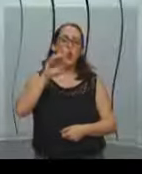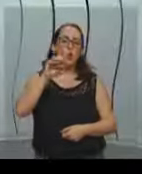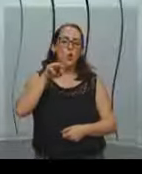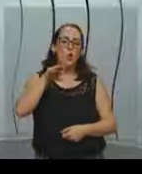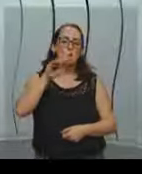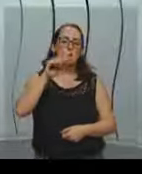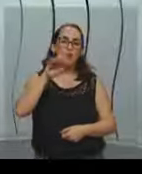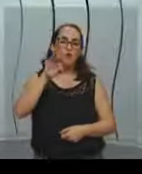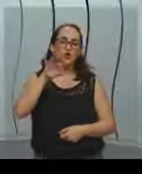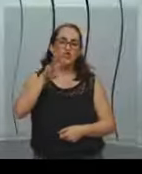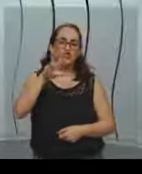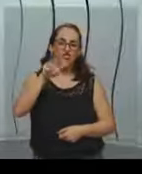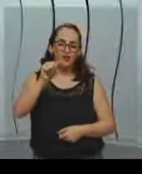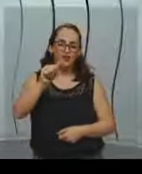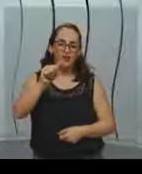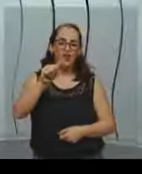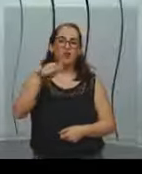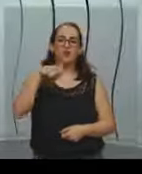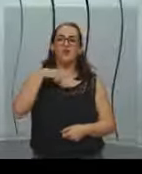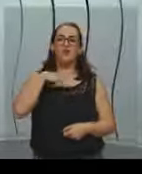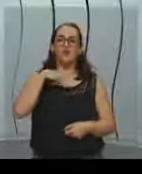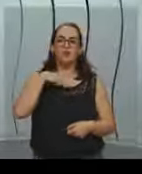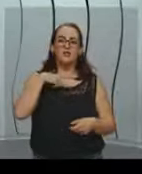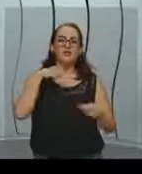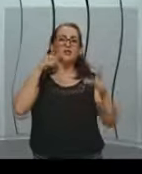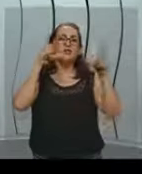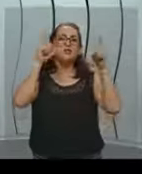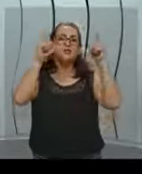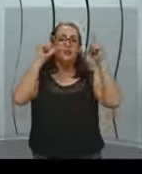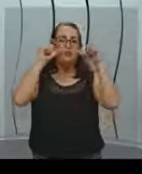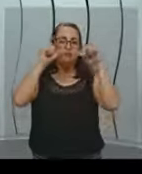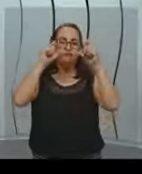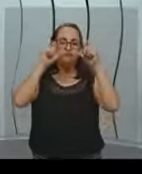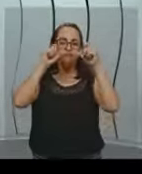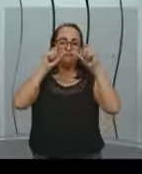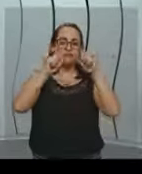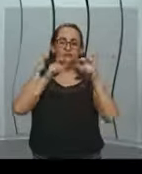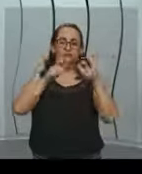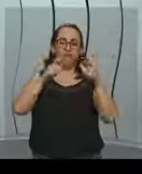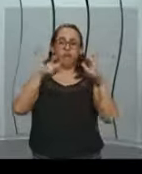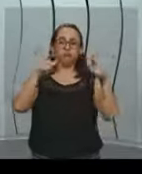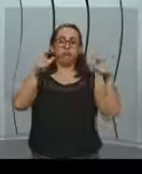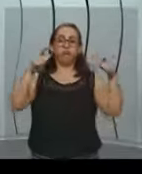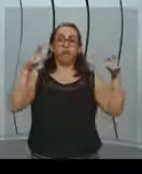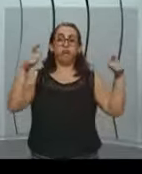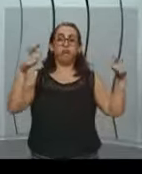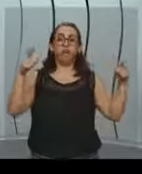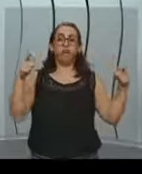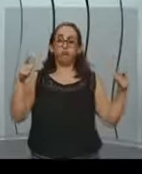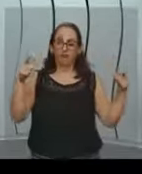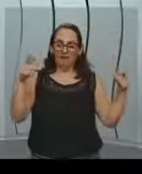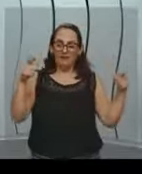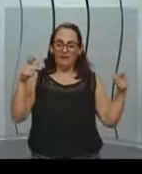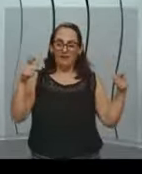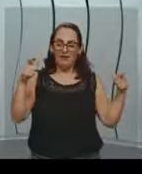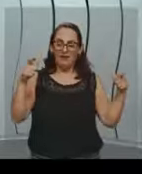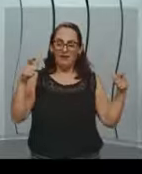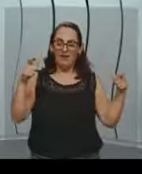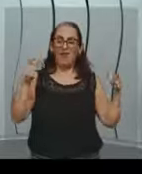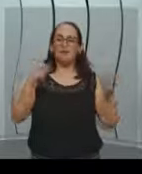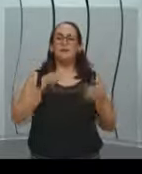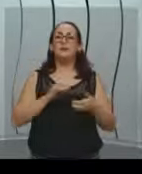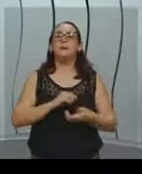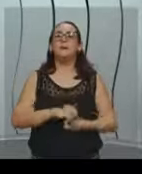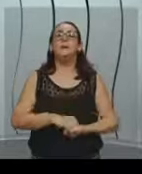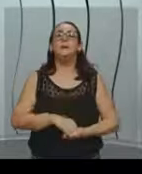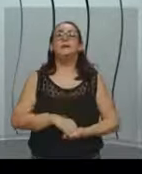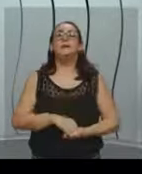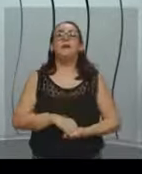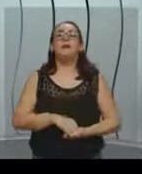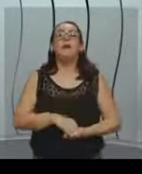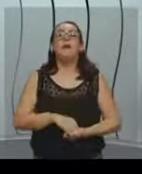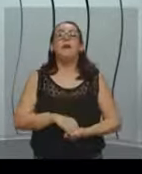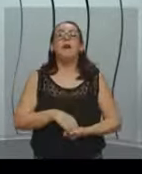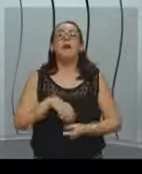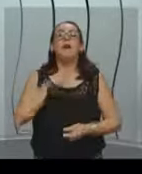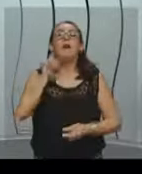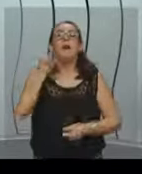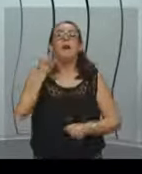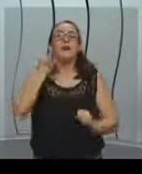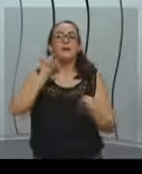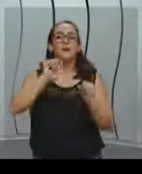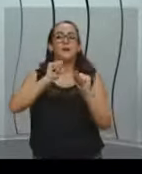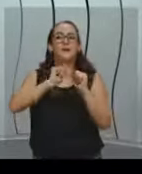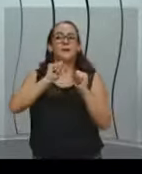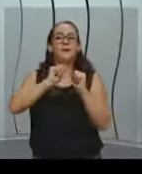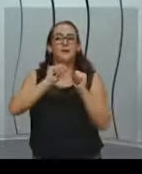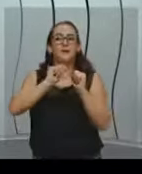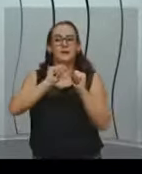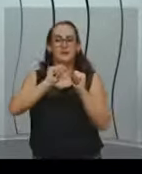fotográfica, chamada de mamute, né? Não sei se eu mencionei o nome dela na aula anterior. O eles fizeram aqui?